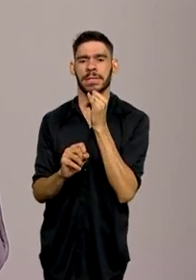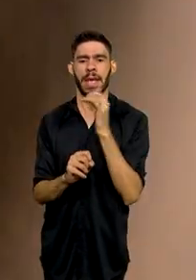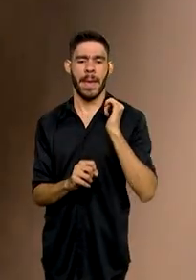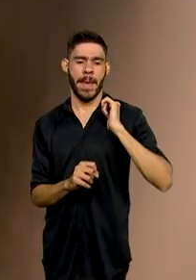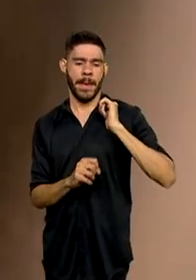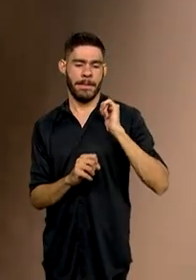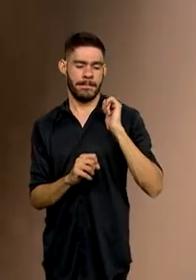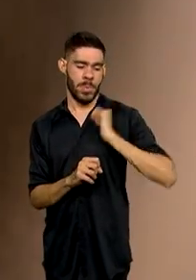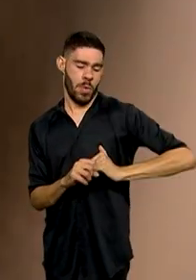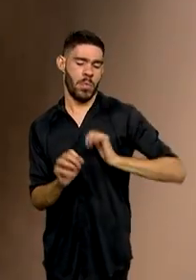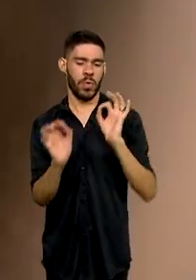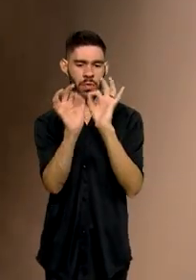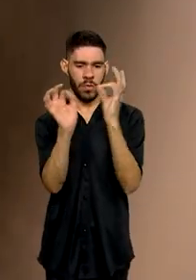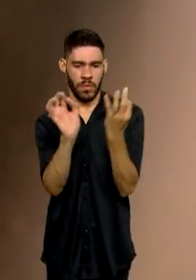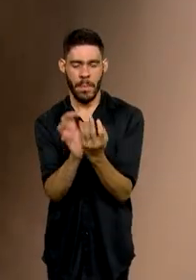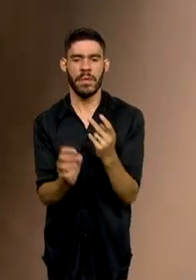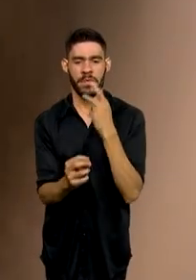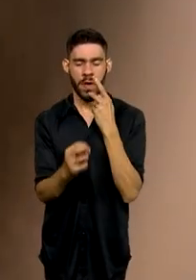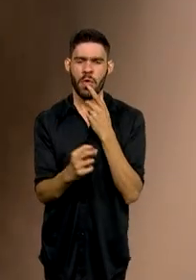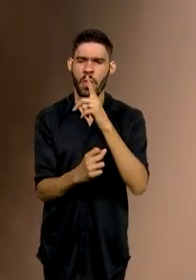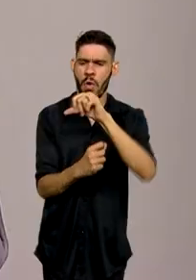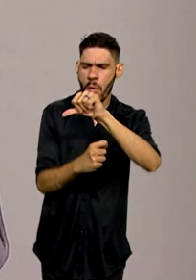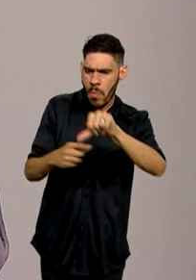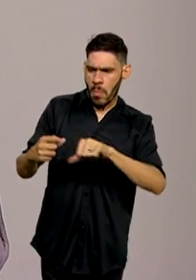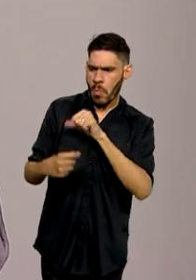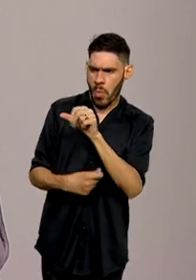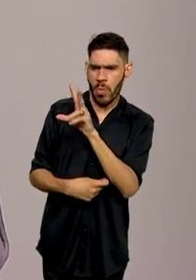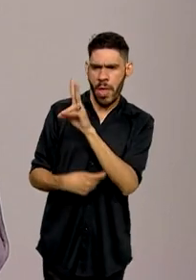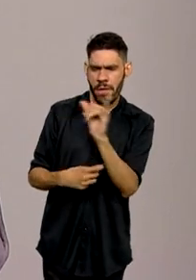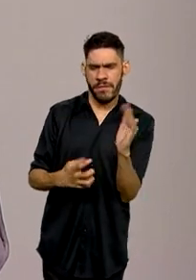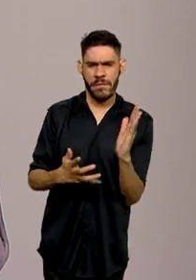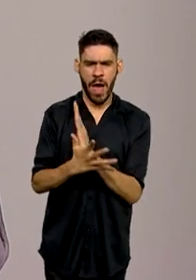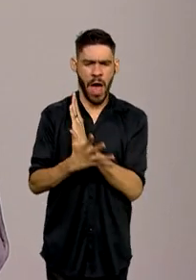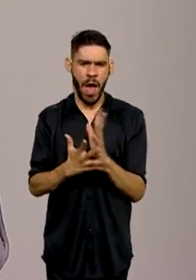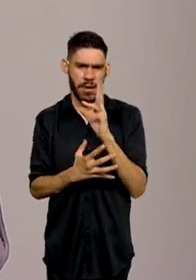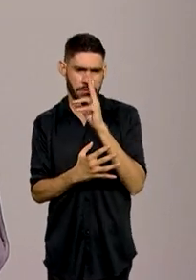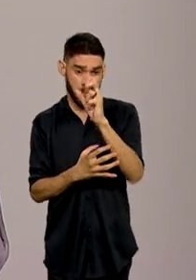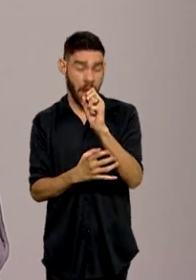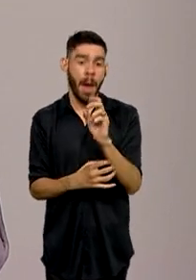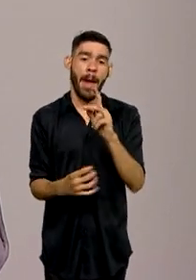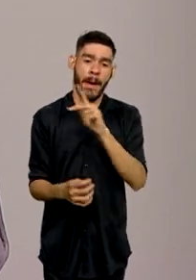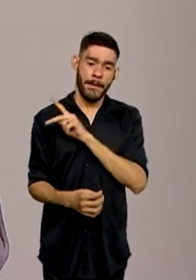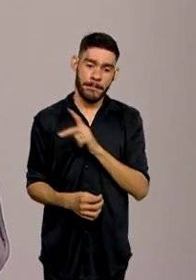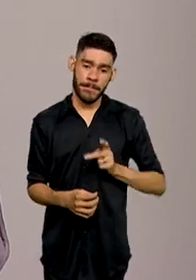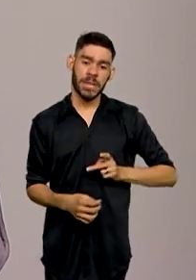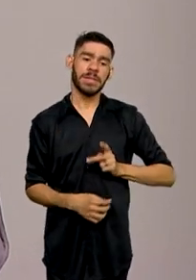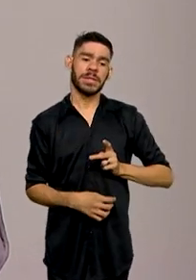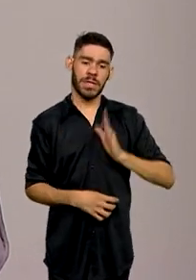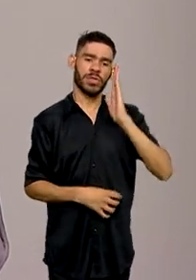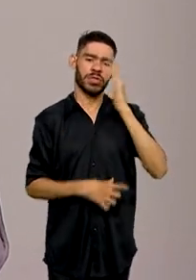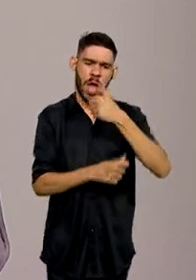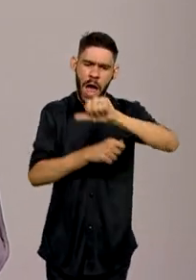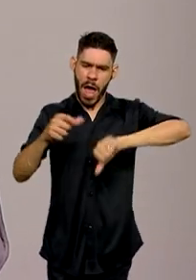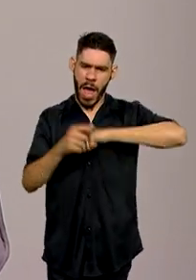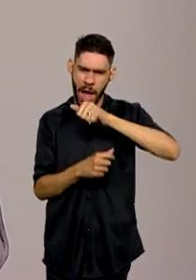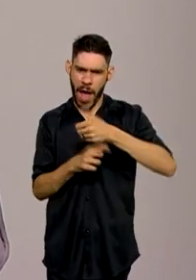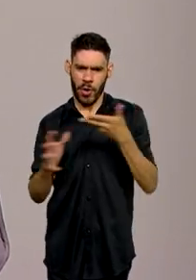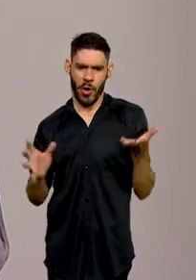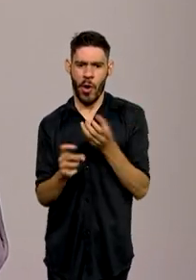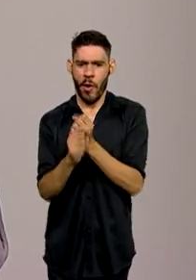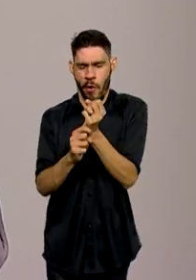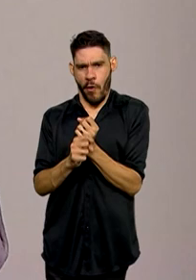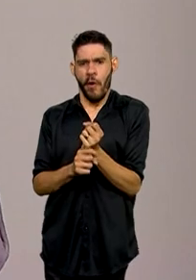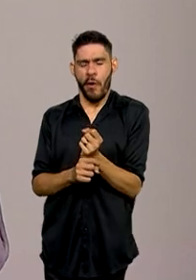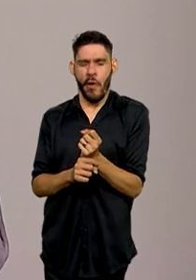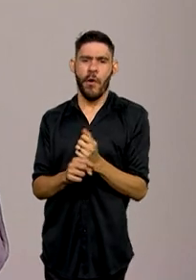senhor citou. Vai ter alguma mudança, algum fortalecimento do programa, embora o presidente já mudou, já fortaleceu o programa, já esse ano, no